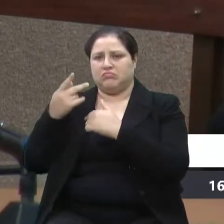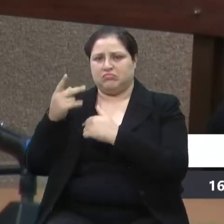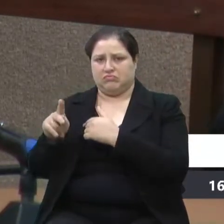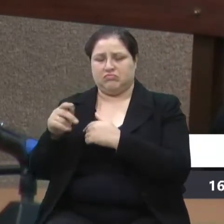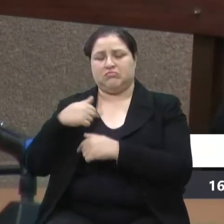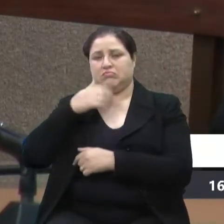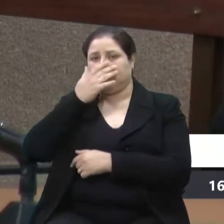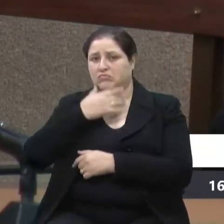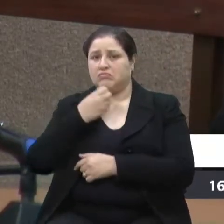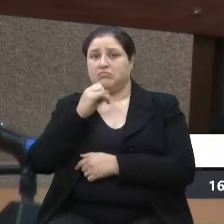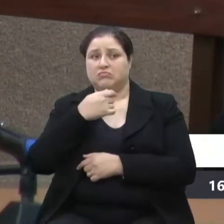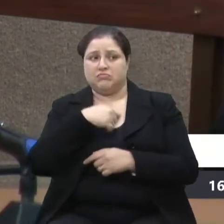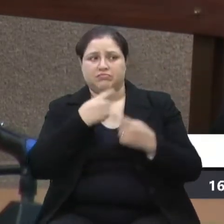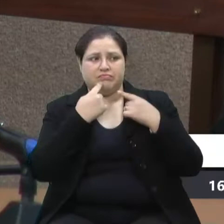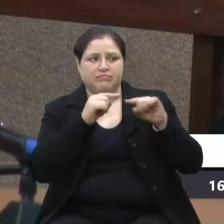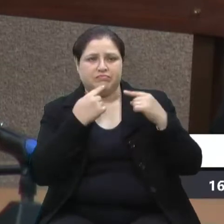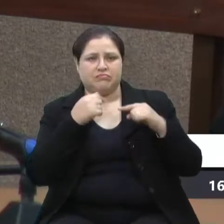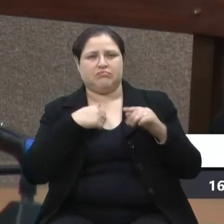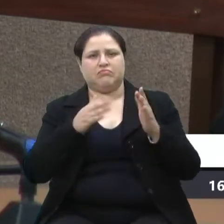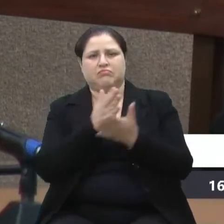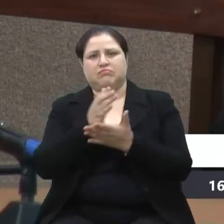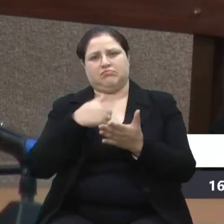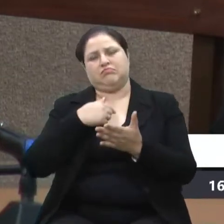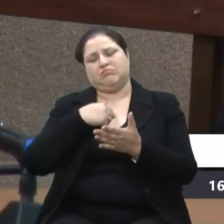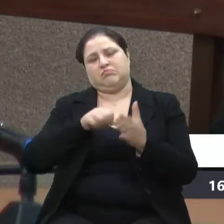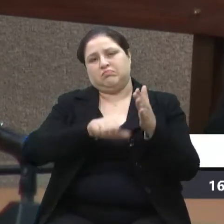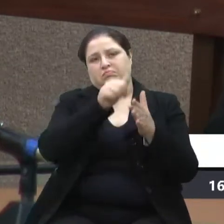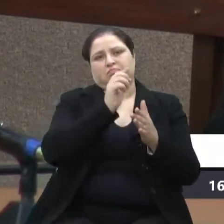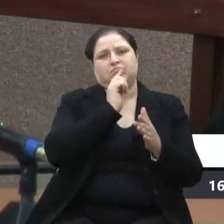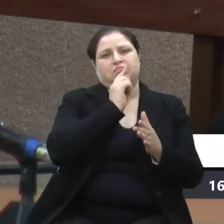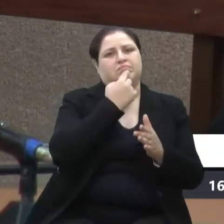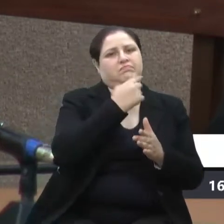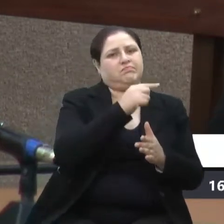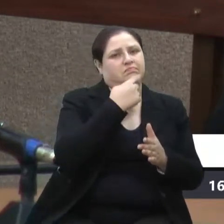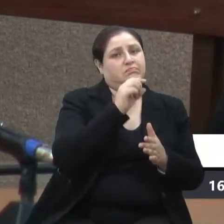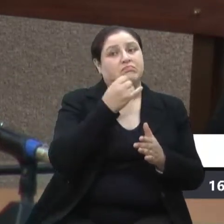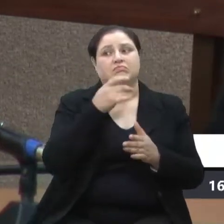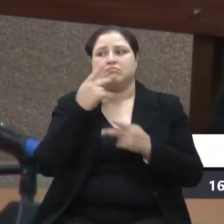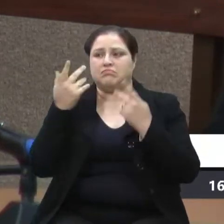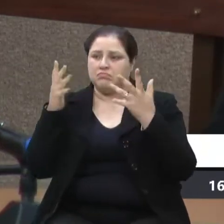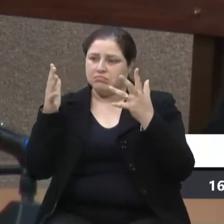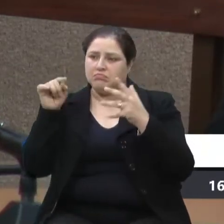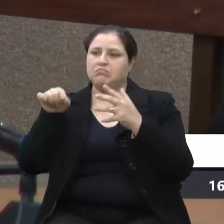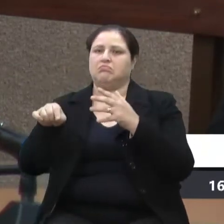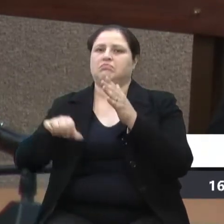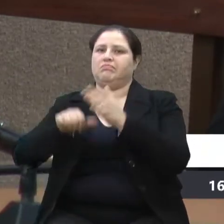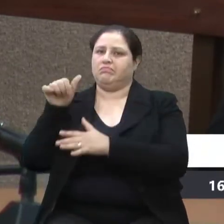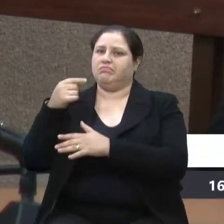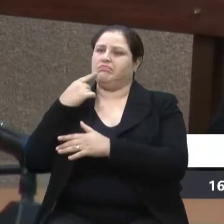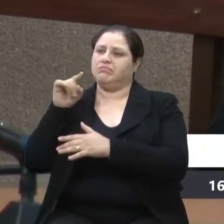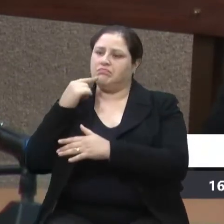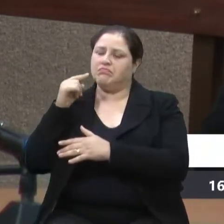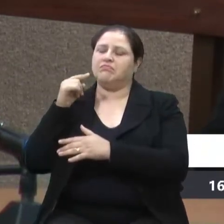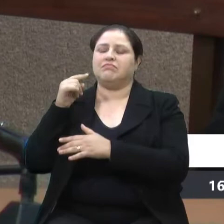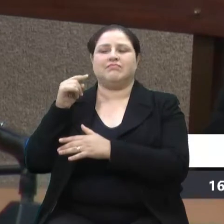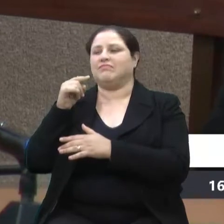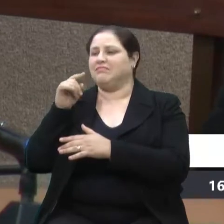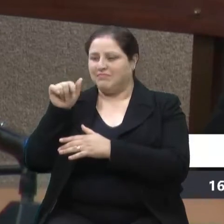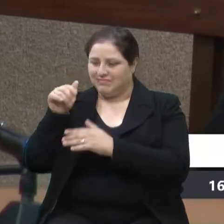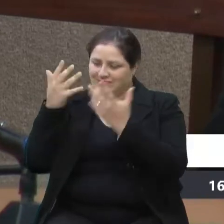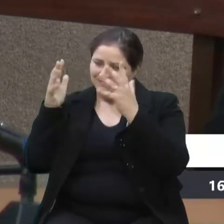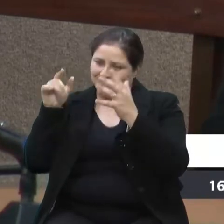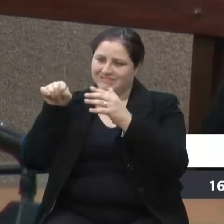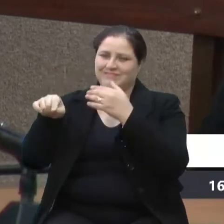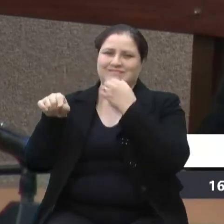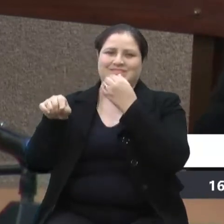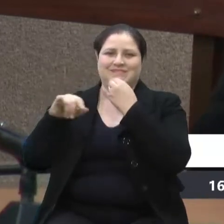quando a gente tem que criticar, eu das vezes sou o primeiro a criticar, mas quando tem que elogiar, a gente tem que elogiar. Parabéns ao secretário João Eze, ele é um exemplo de